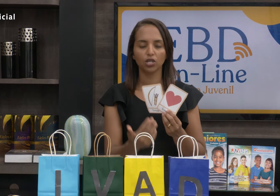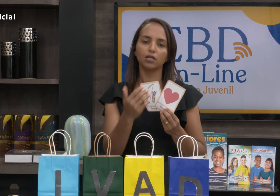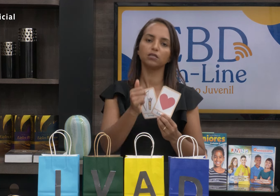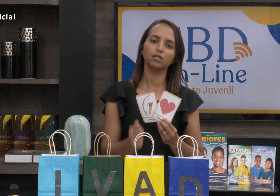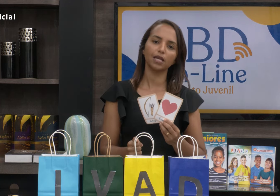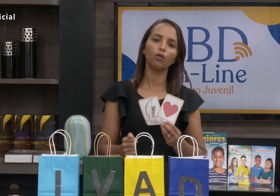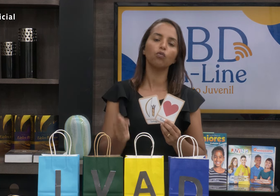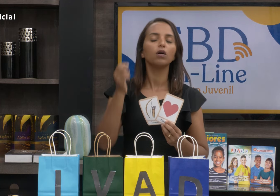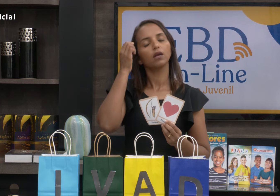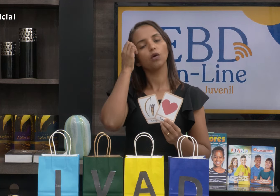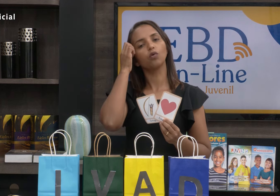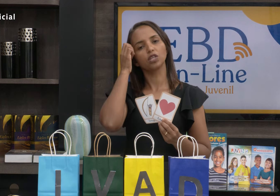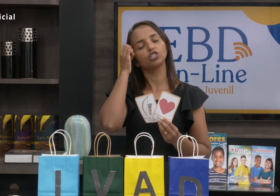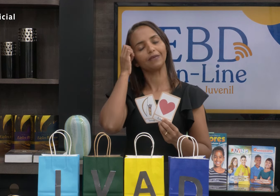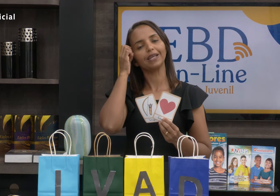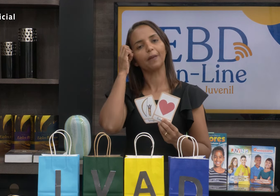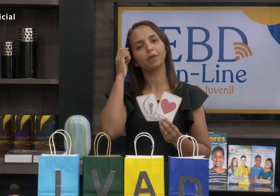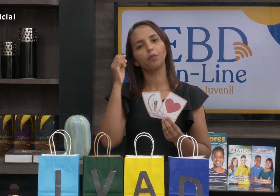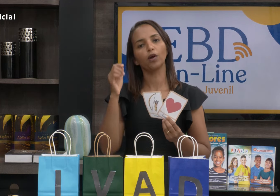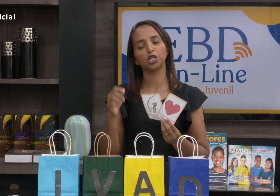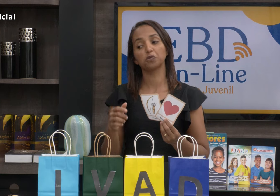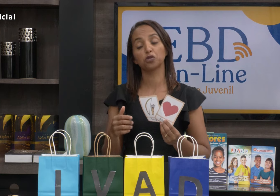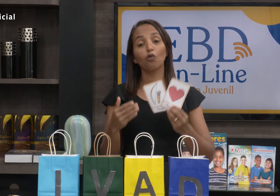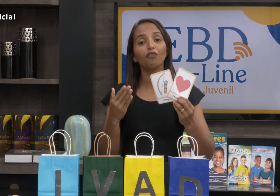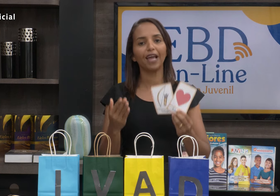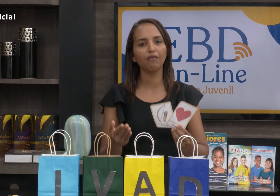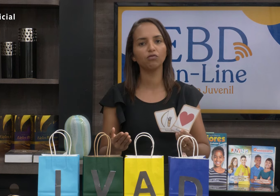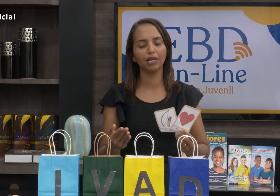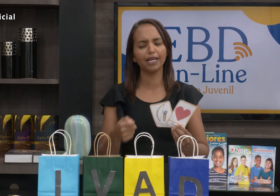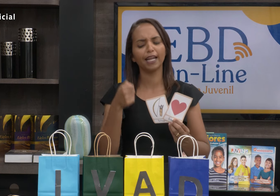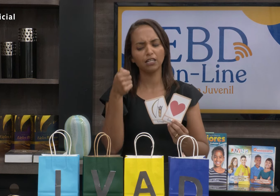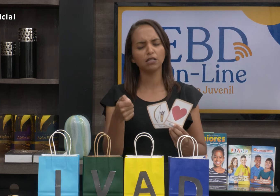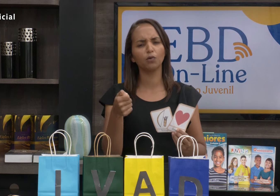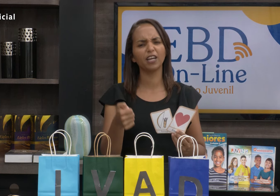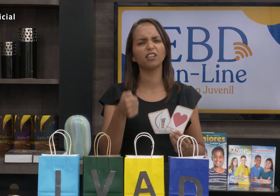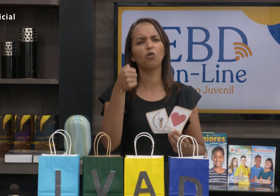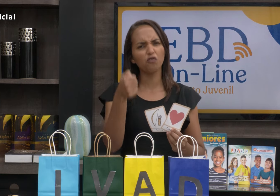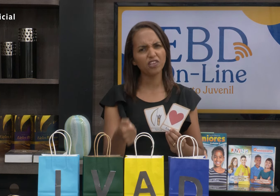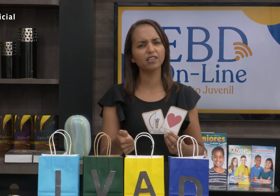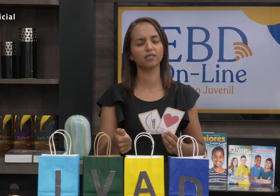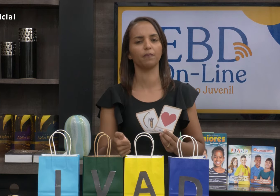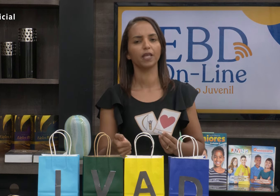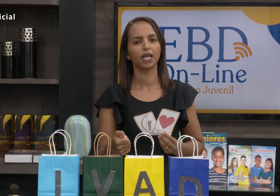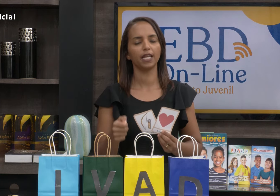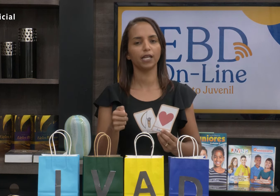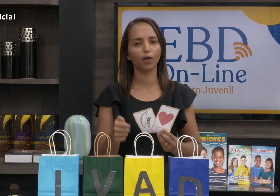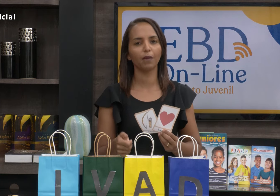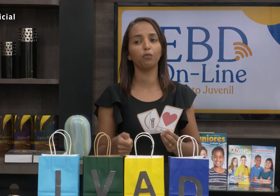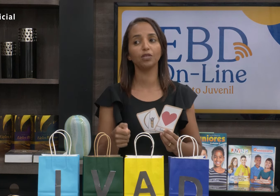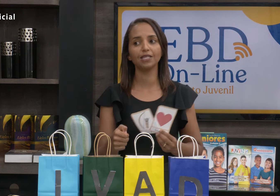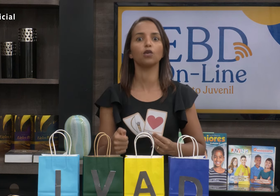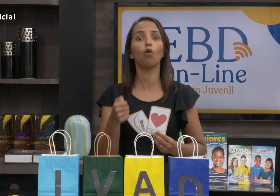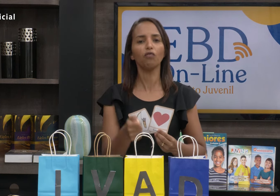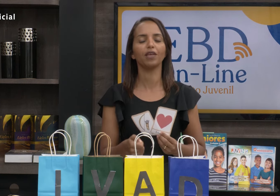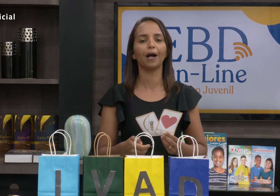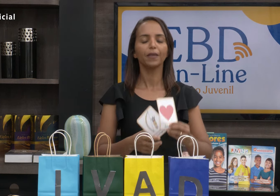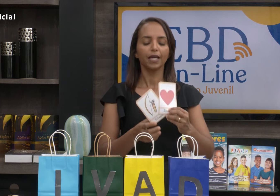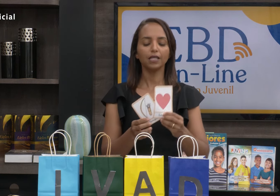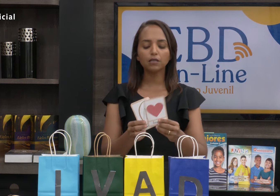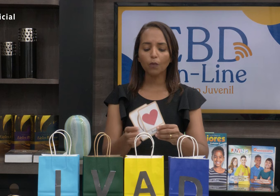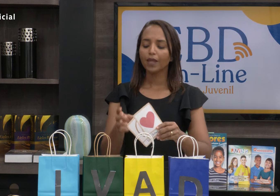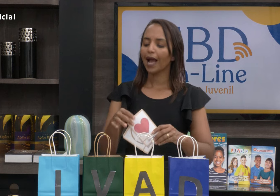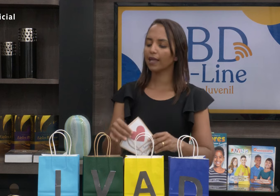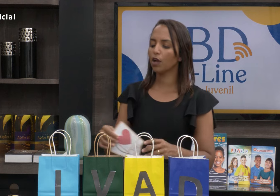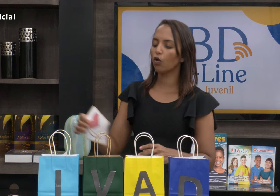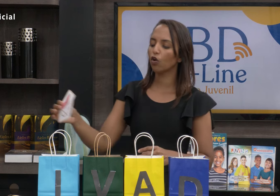armas de Saúl enquanto ele estava lá, porque as pessoas confiavam nele, ele era íntegro, ele era de confiança, ele era alguém que podia se confiar,